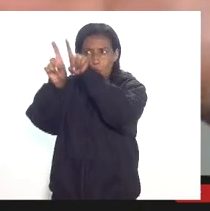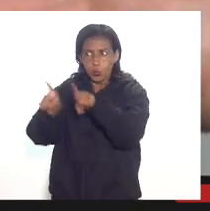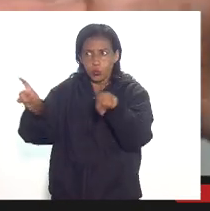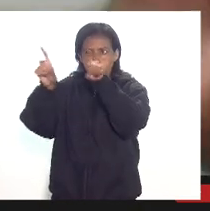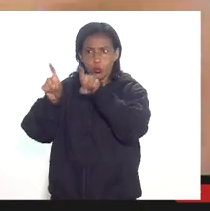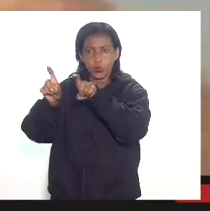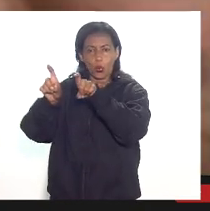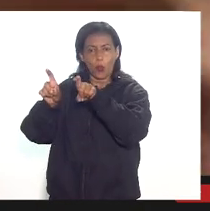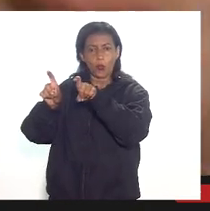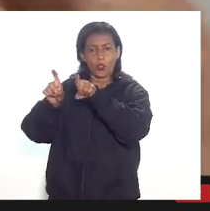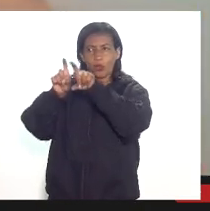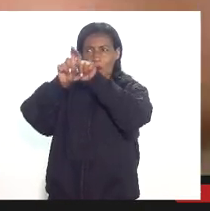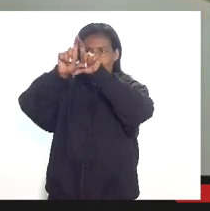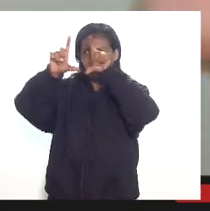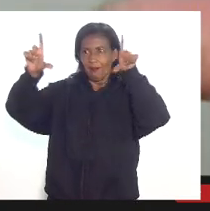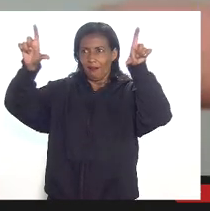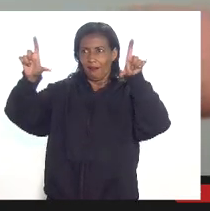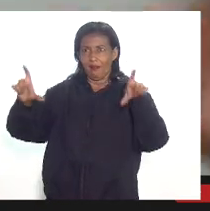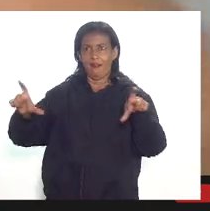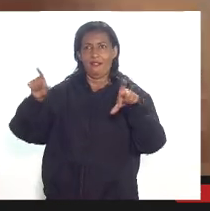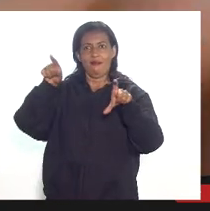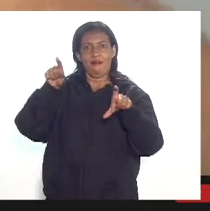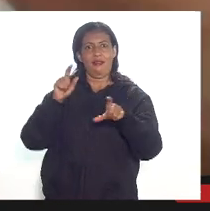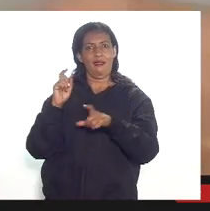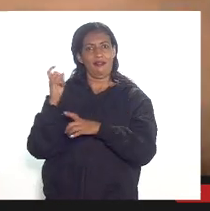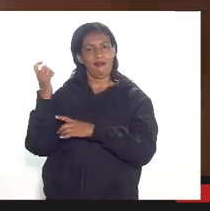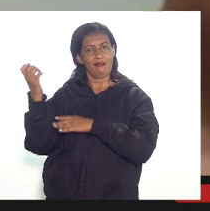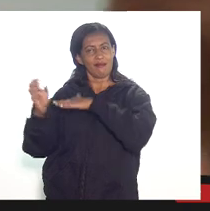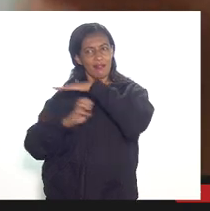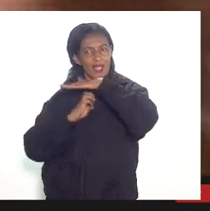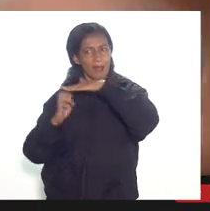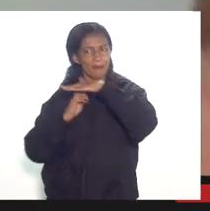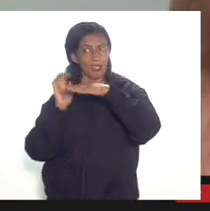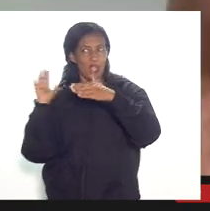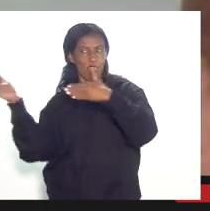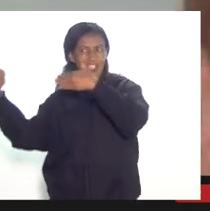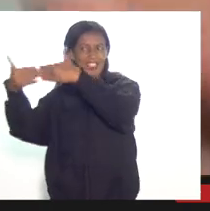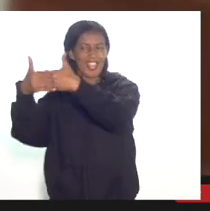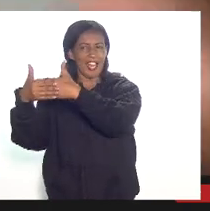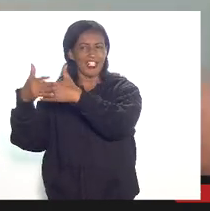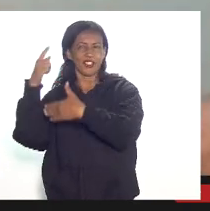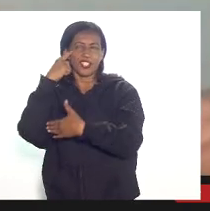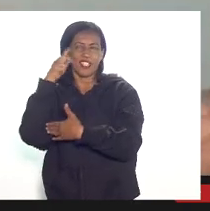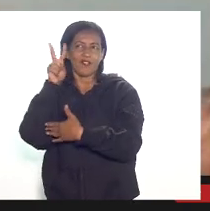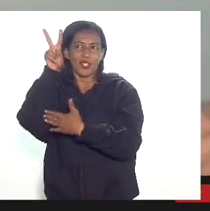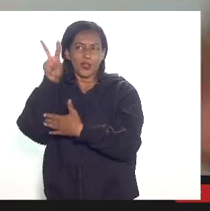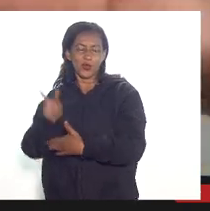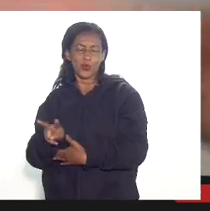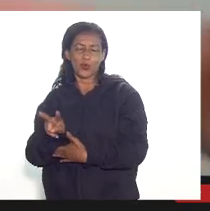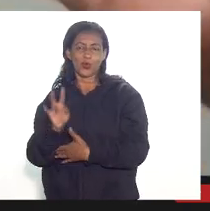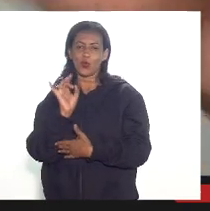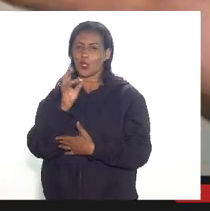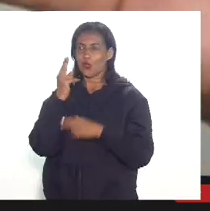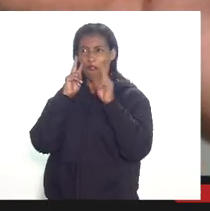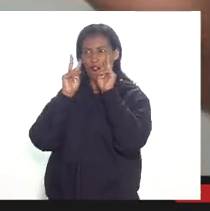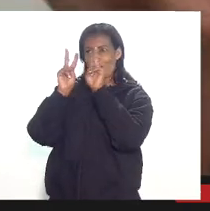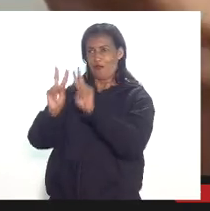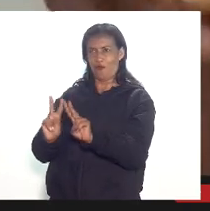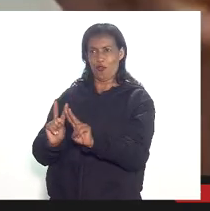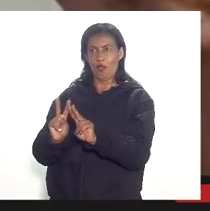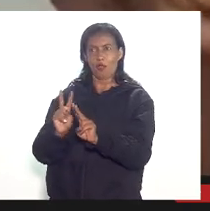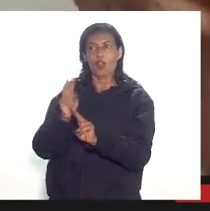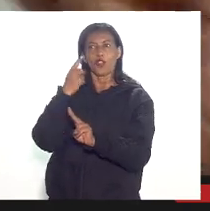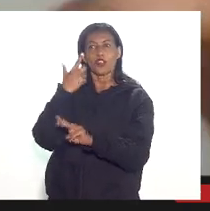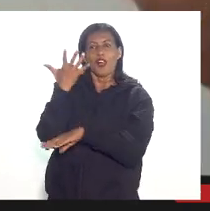planilha e nós queremos ver explodido tudo que está por trás daquele sistema ali mas não basta ver nós temos que ter a possibilidade de